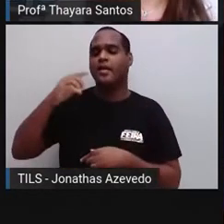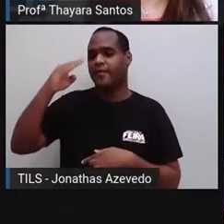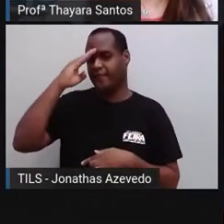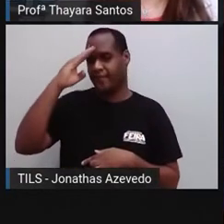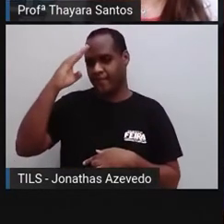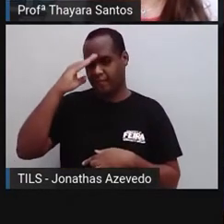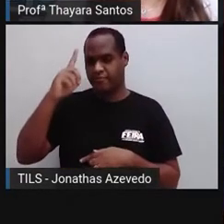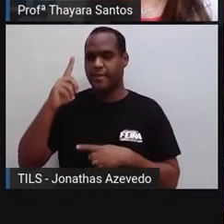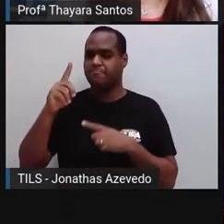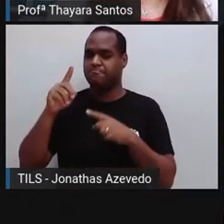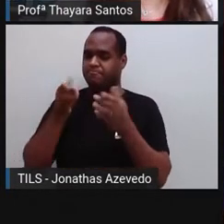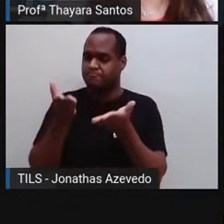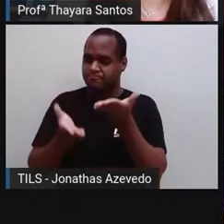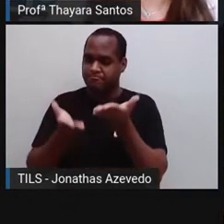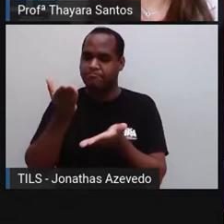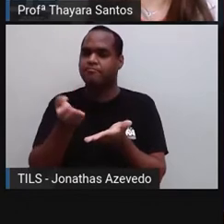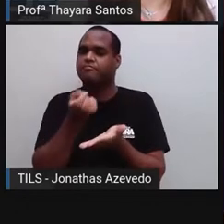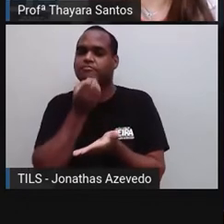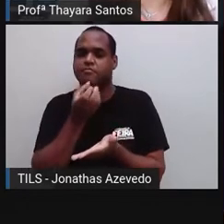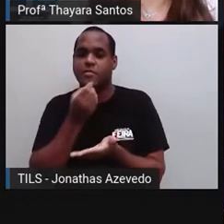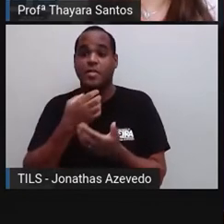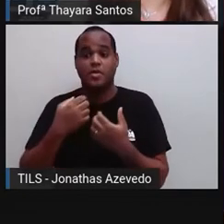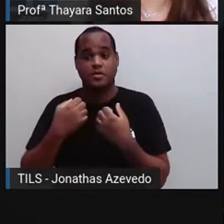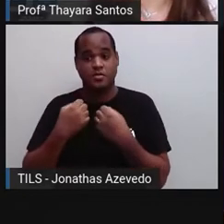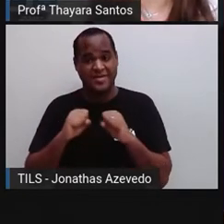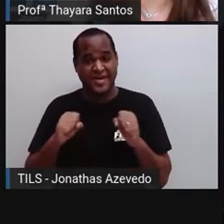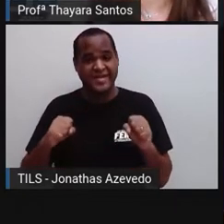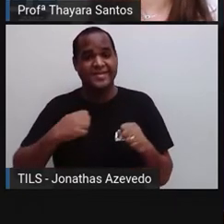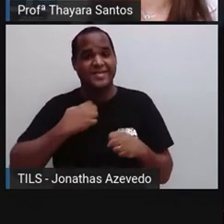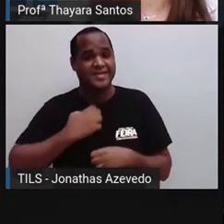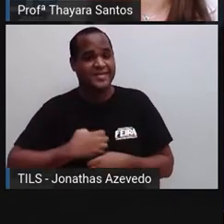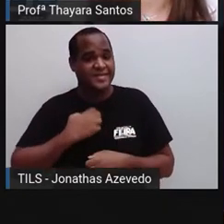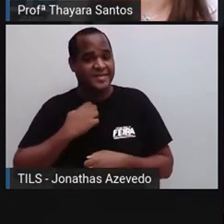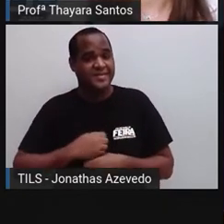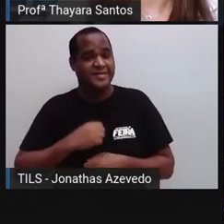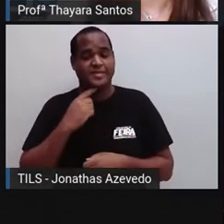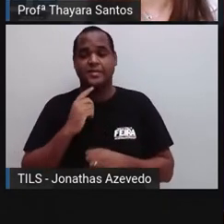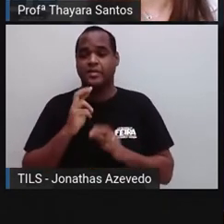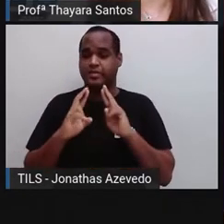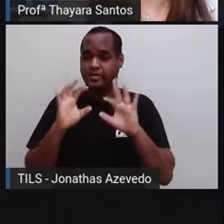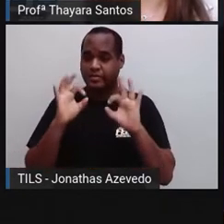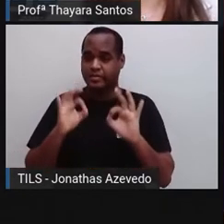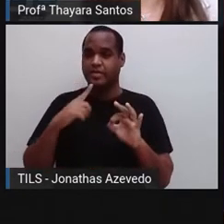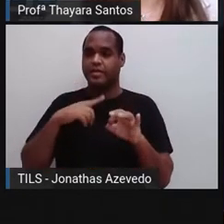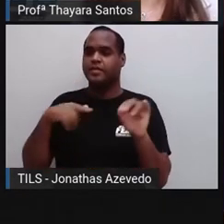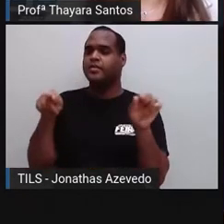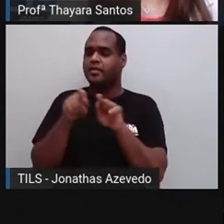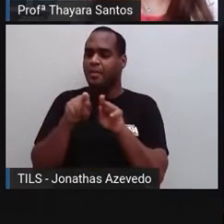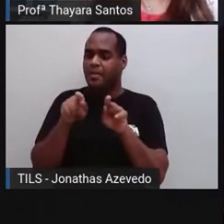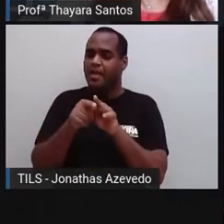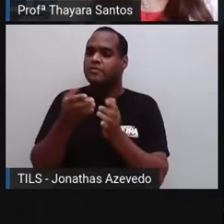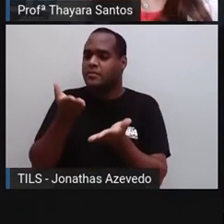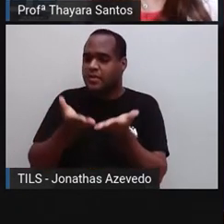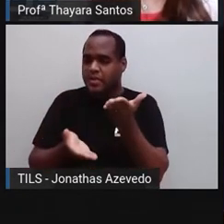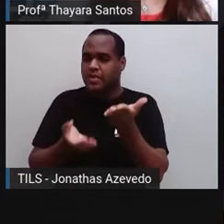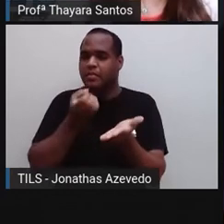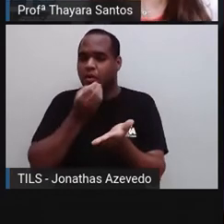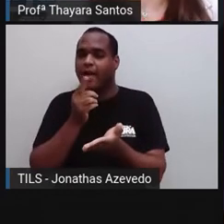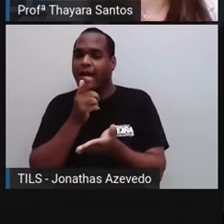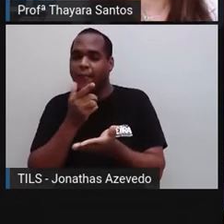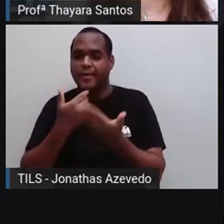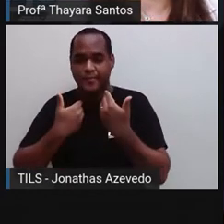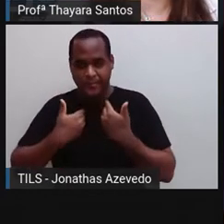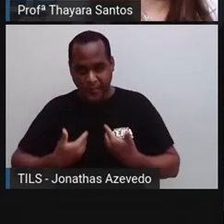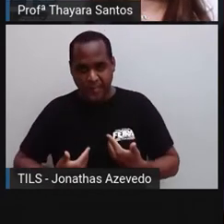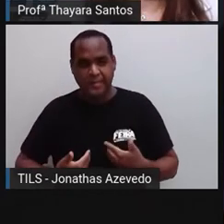na regulação do estresse, da resposta ao estresse, na verdade, na manutenção do equilíbrio da água no nosso